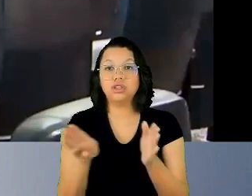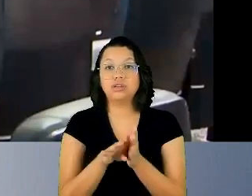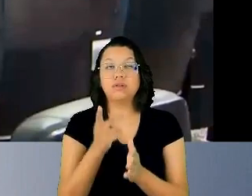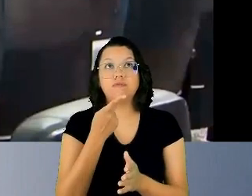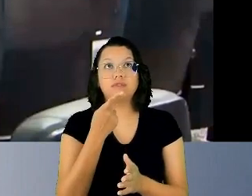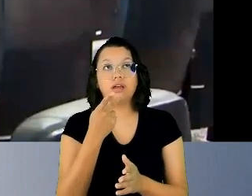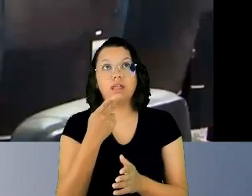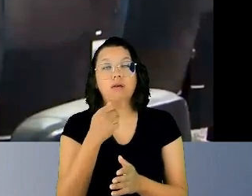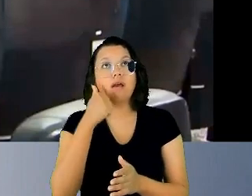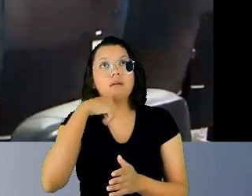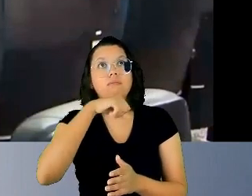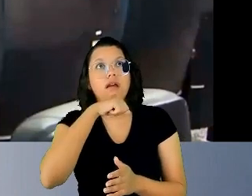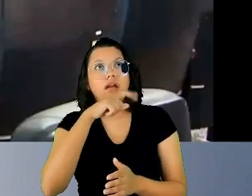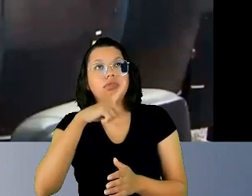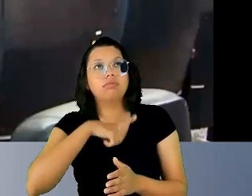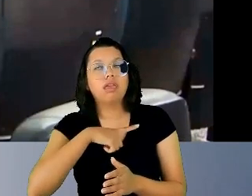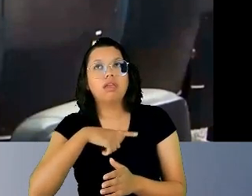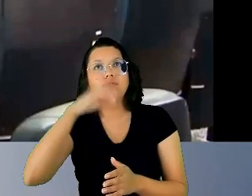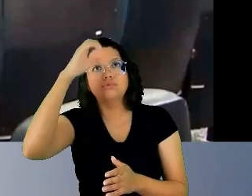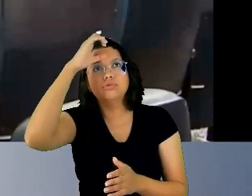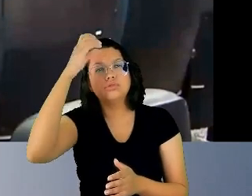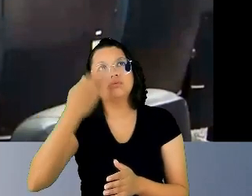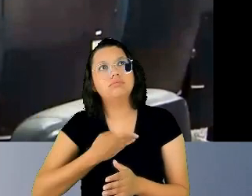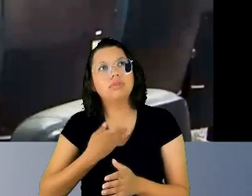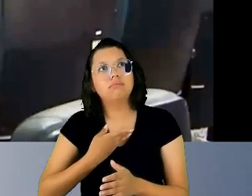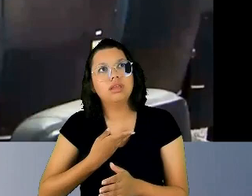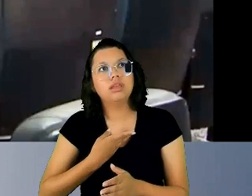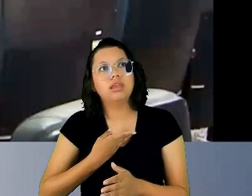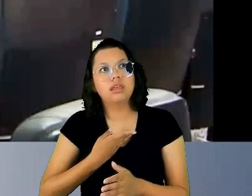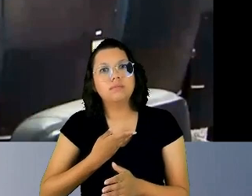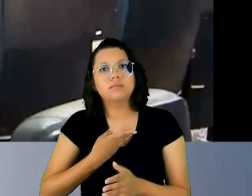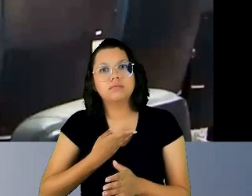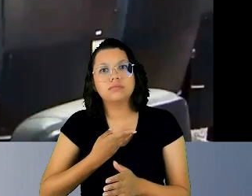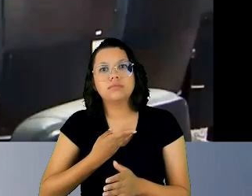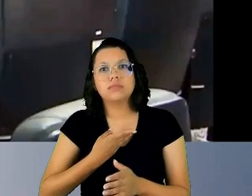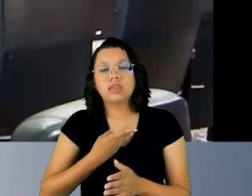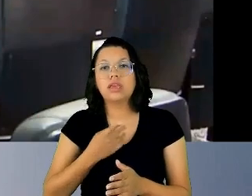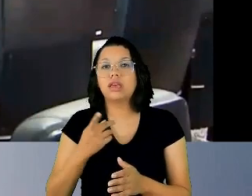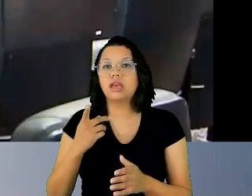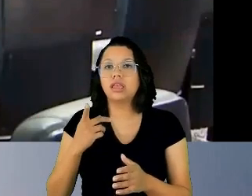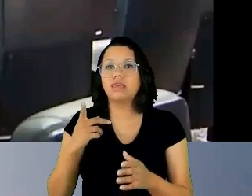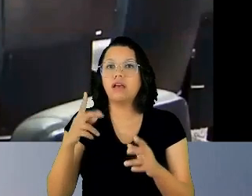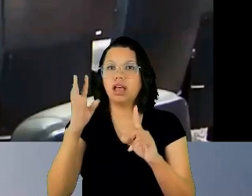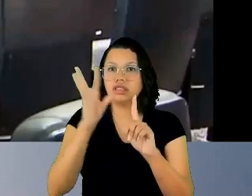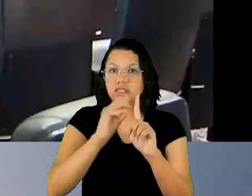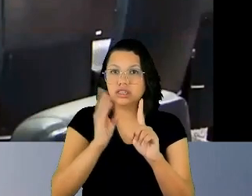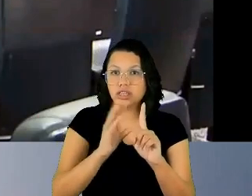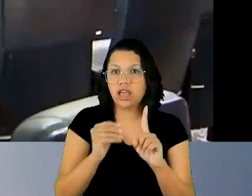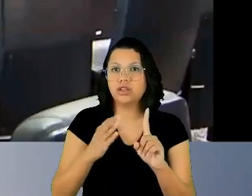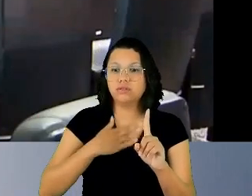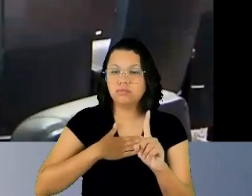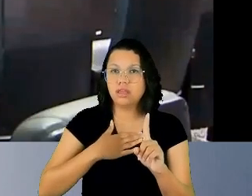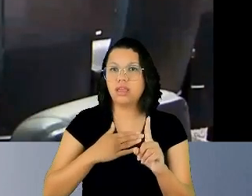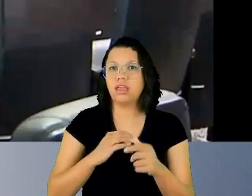ela não mostrava, e eu me passei por ela, e conversando com a paz, e graças a Deus, hoje ele está preso. Porque outras mães, e eu numa